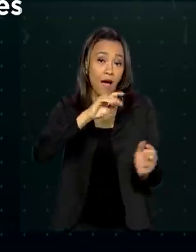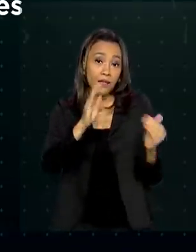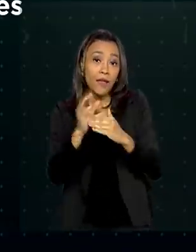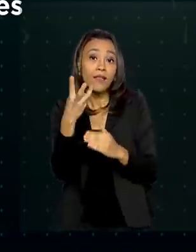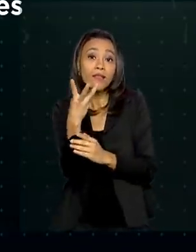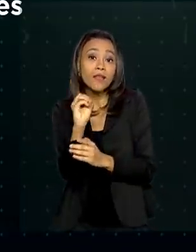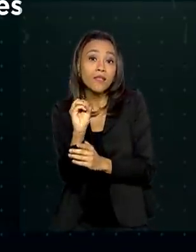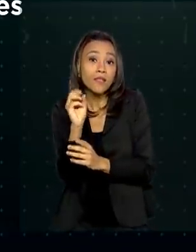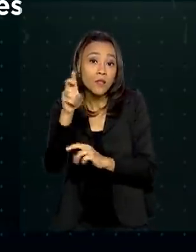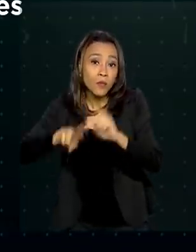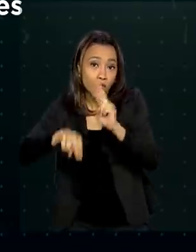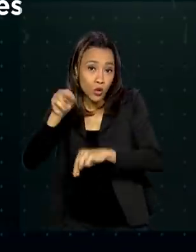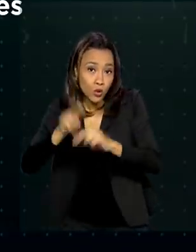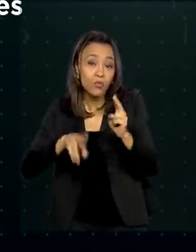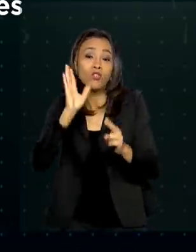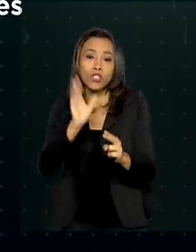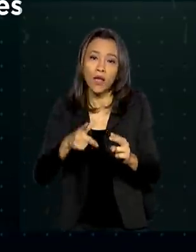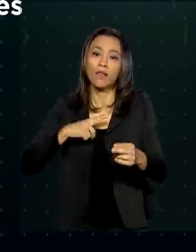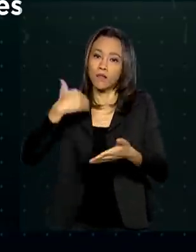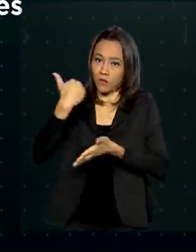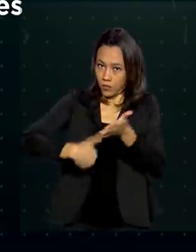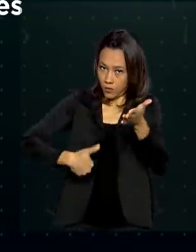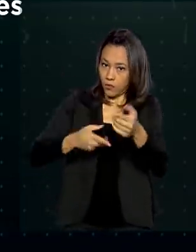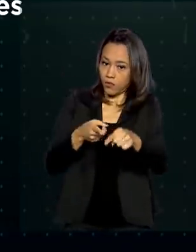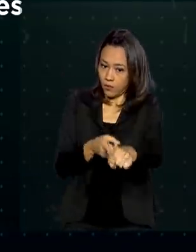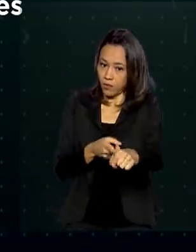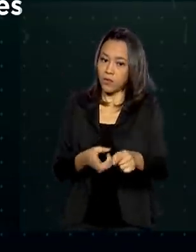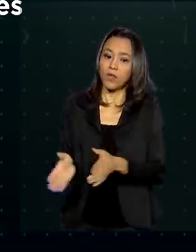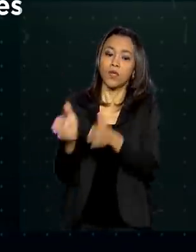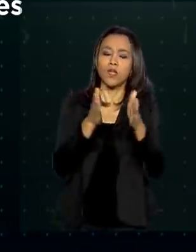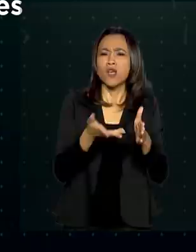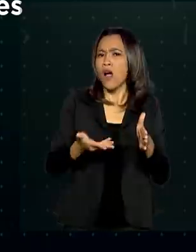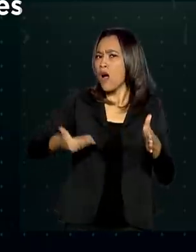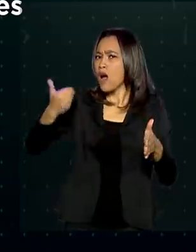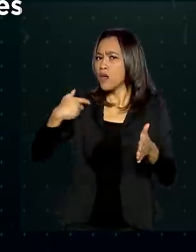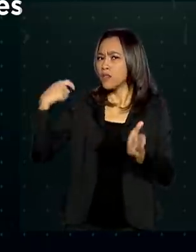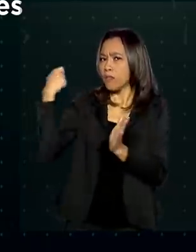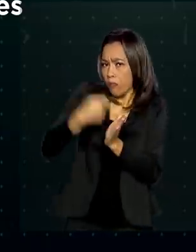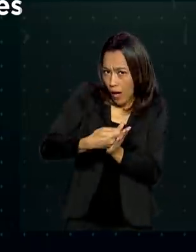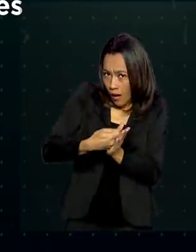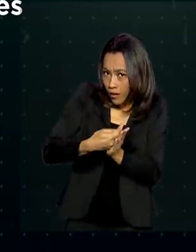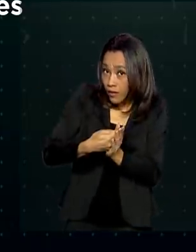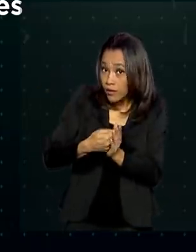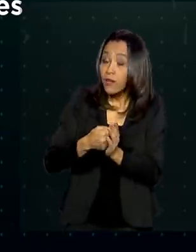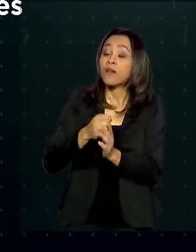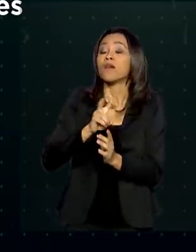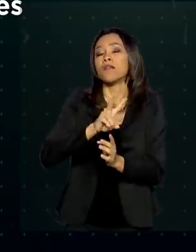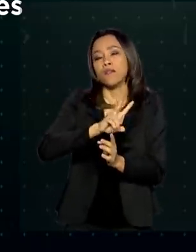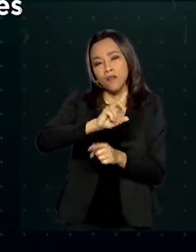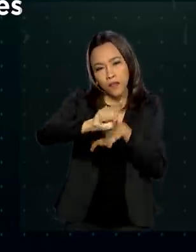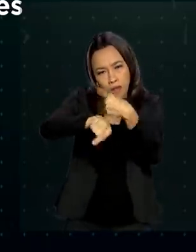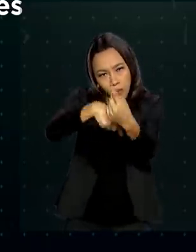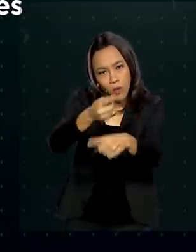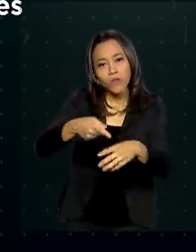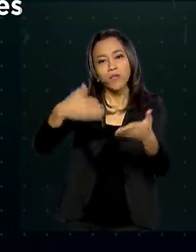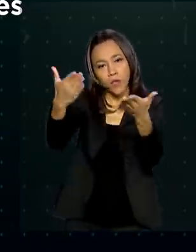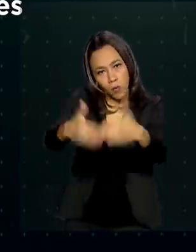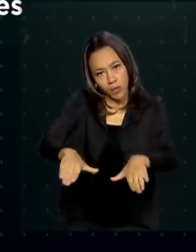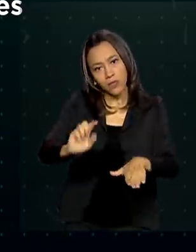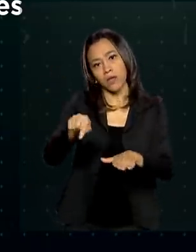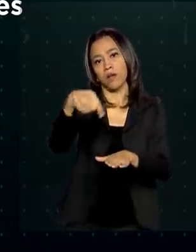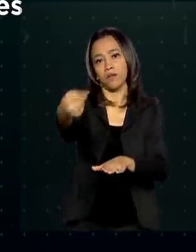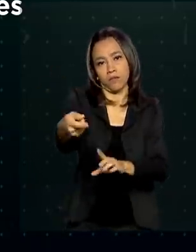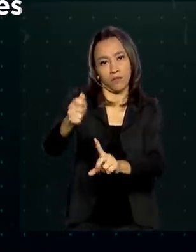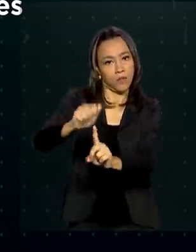desconto. Para faturas emitidas e já pagas, o acerto deverá ser realizado na próxima conta.